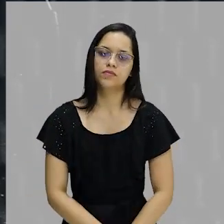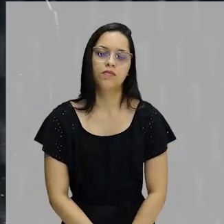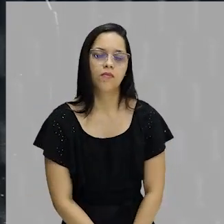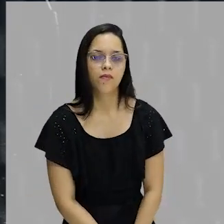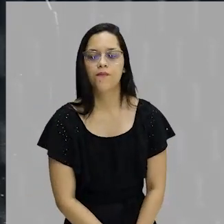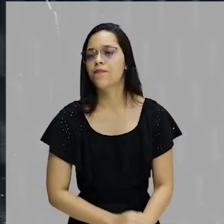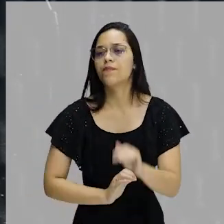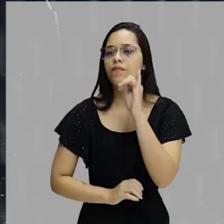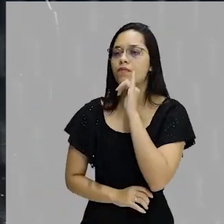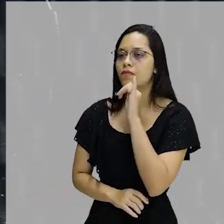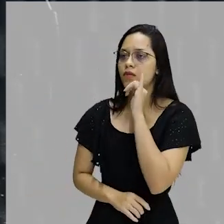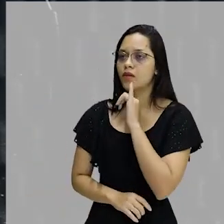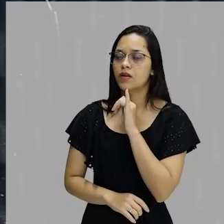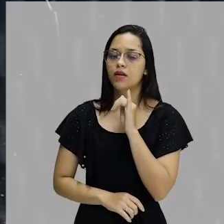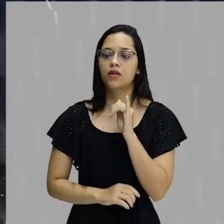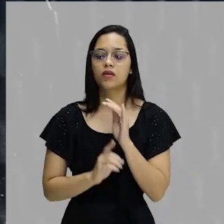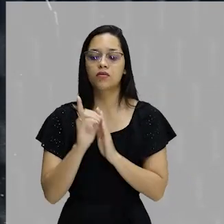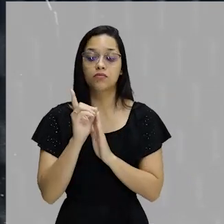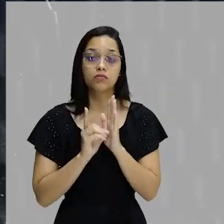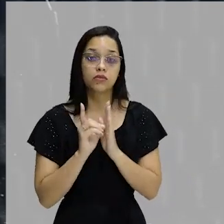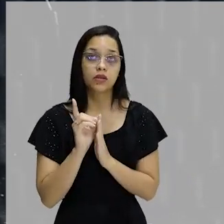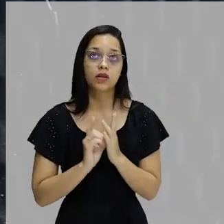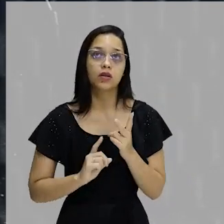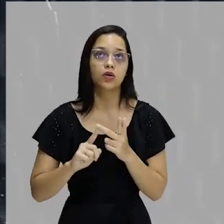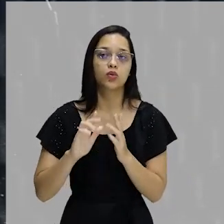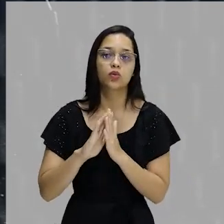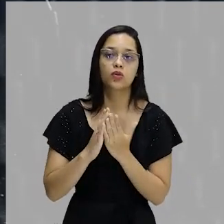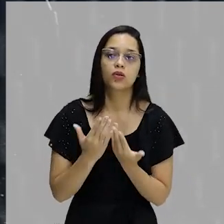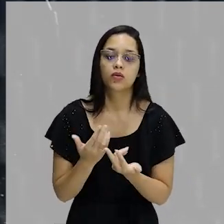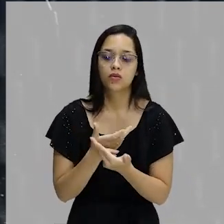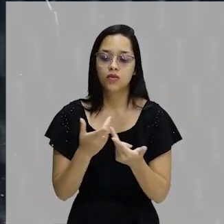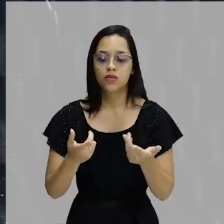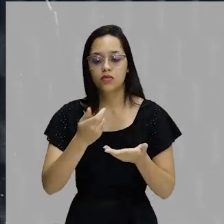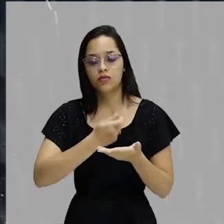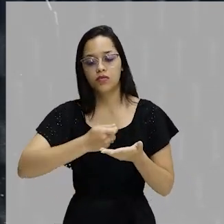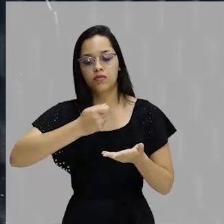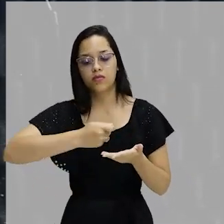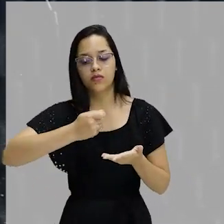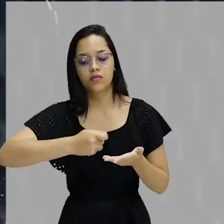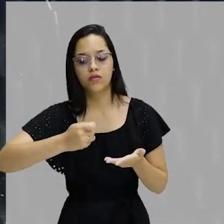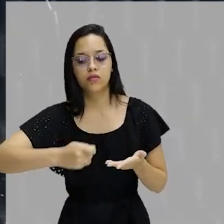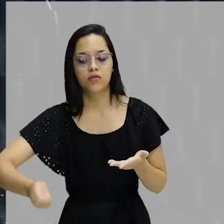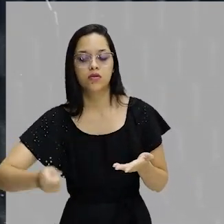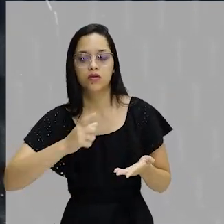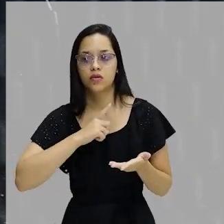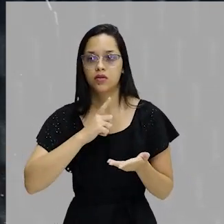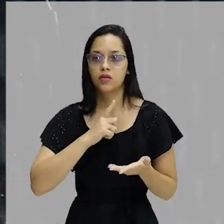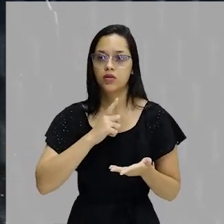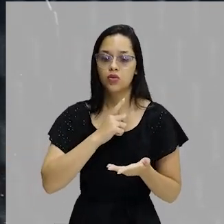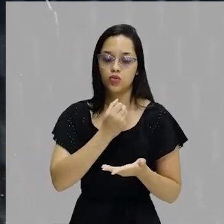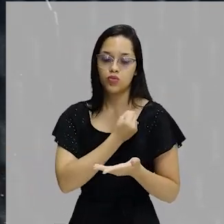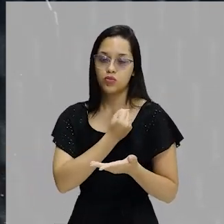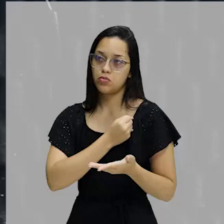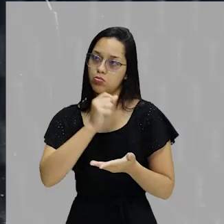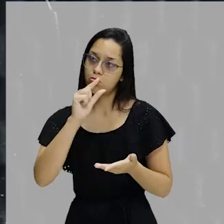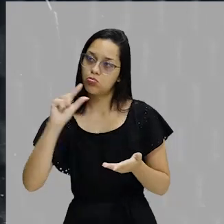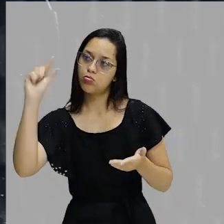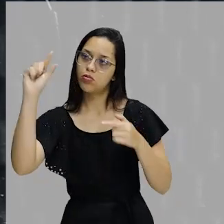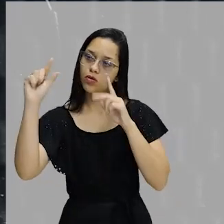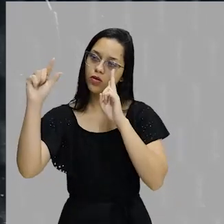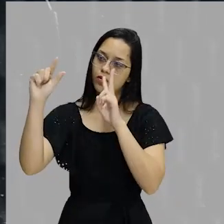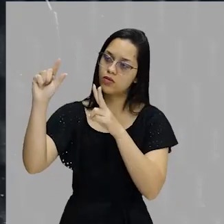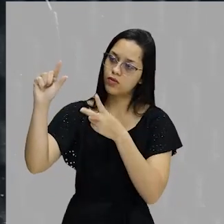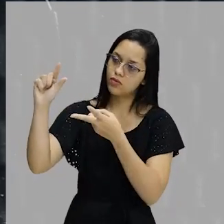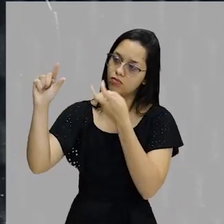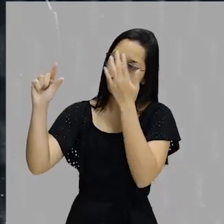Por exemplo, enciclopédia, um livro, né? Com aquelas anotações que vem o númerozinho do lado, você vai lá no número e vê o